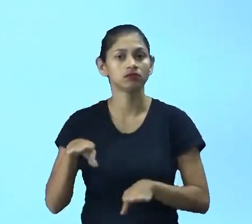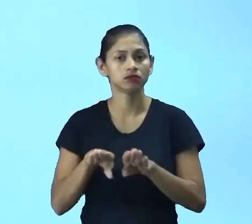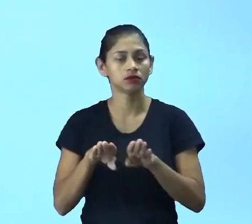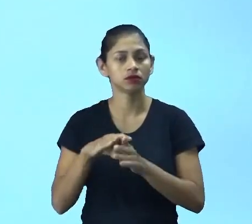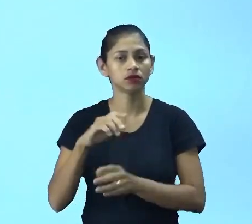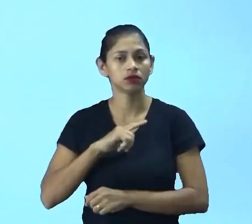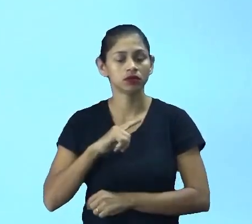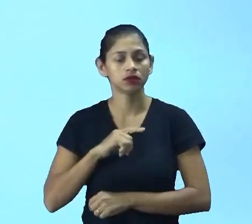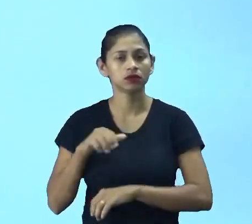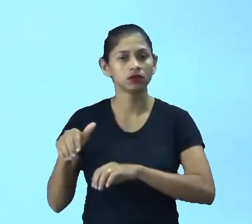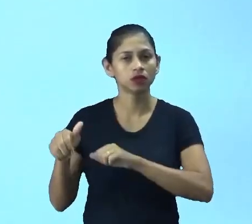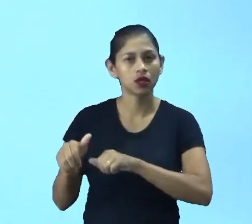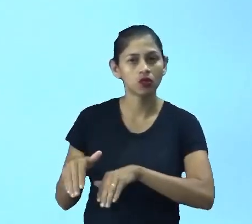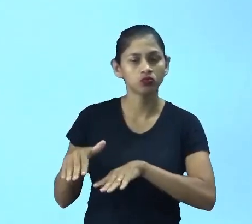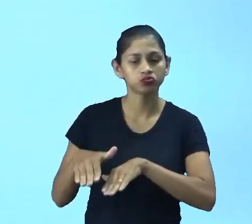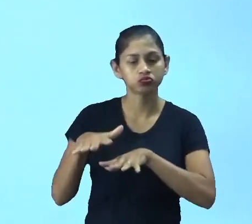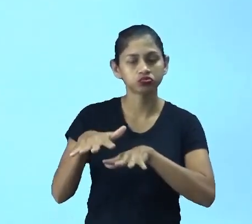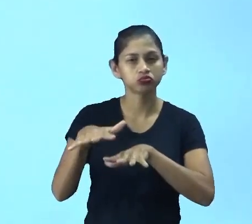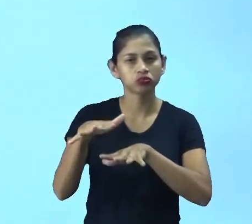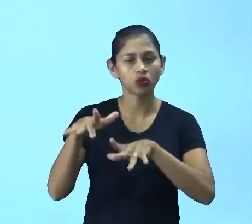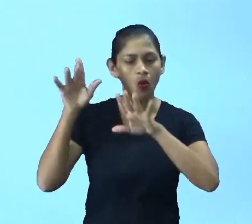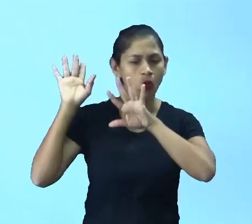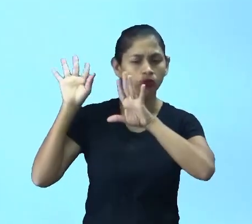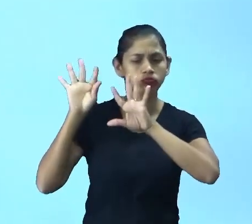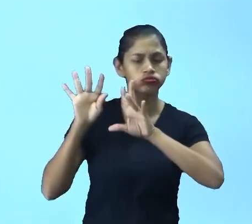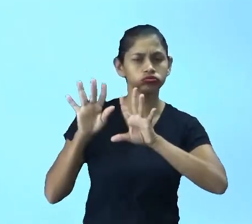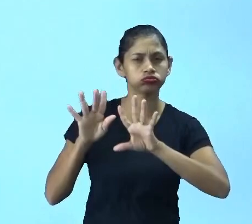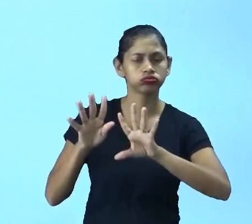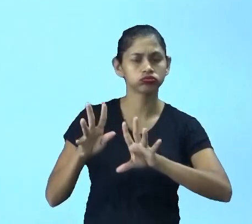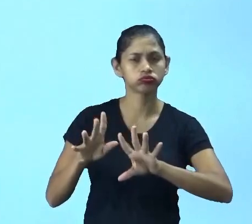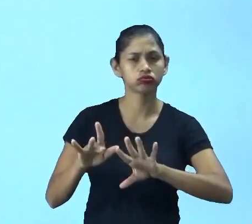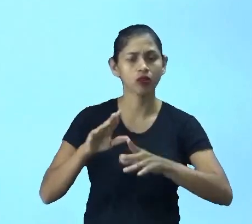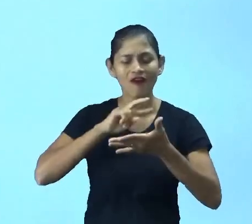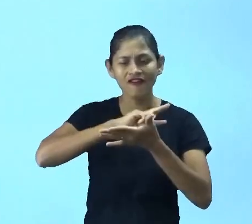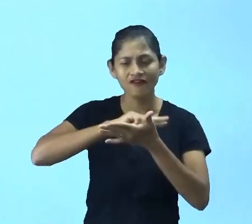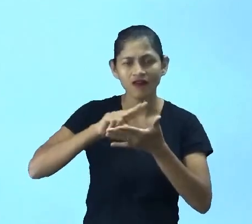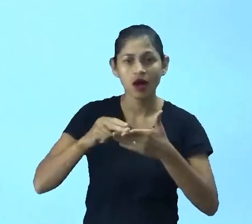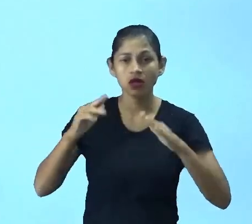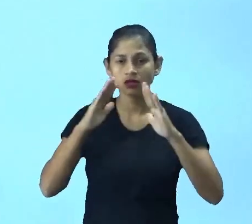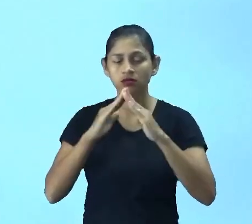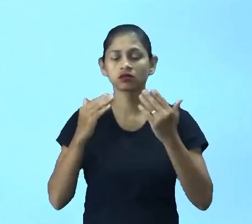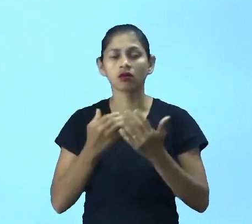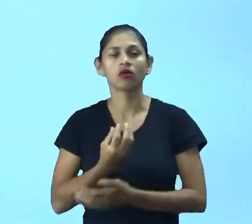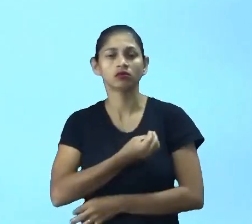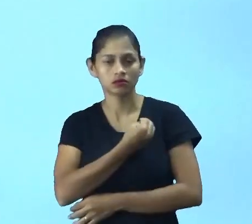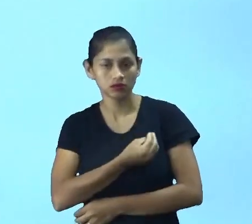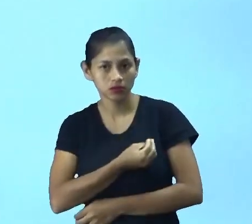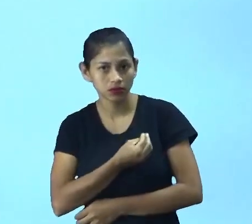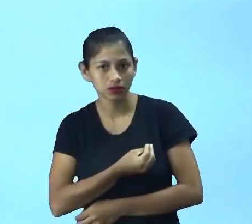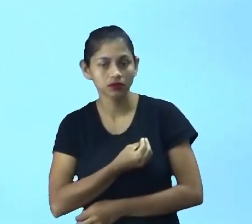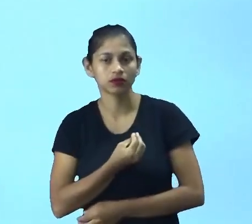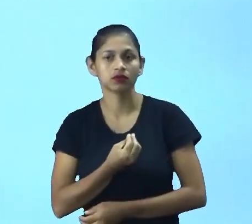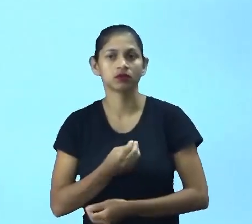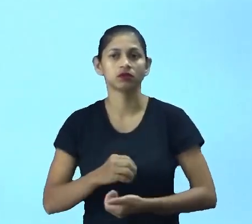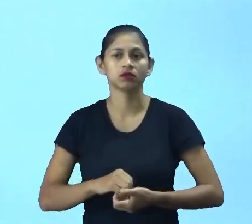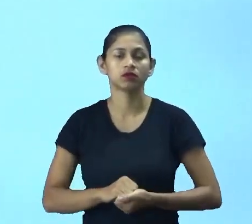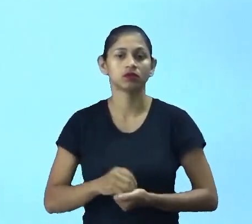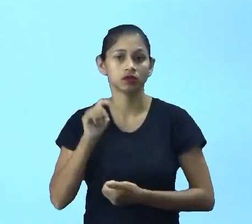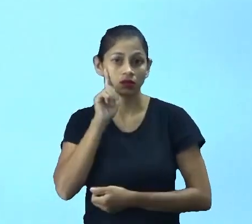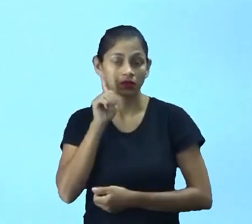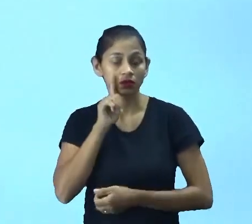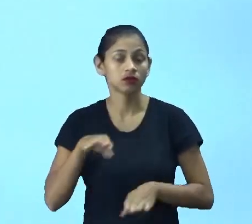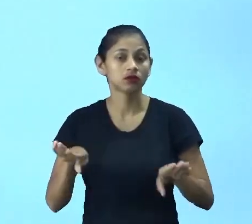e várias escolas participam com fanfarras, com desfiles. Mas nos Estados Unidos, eles também